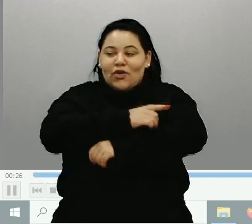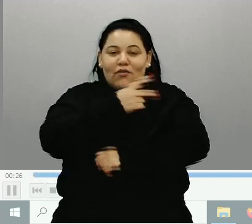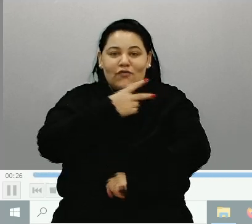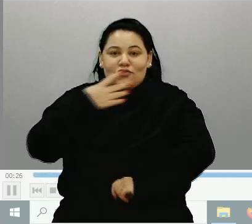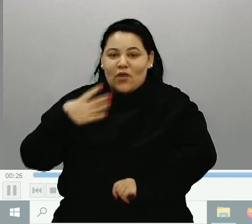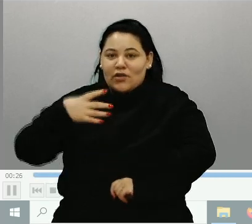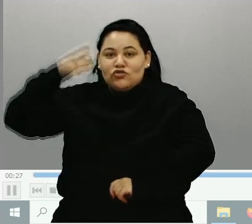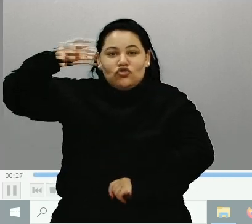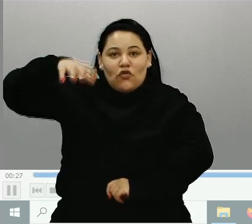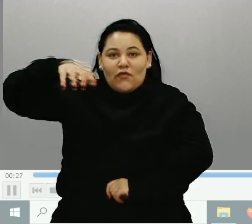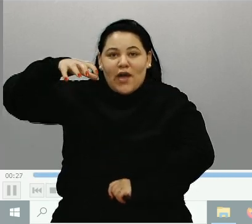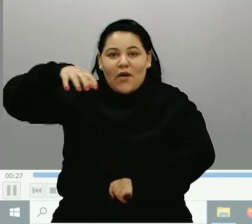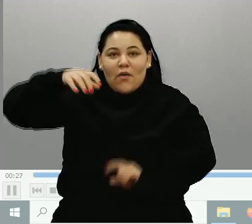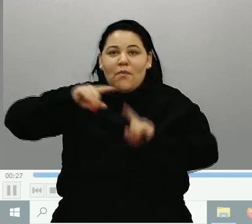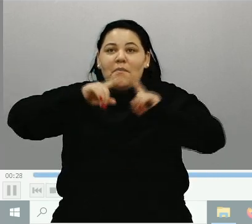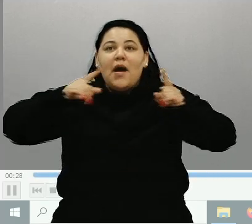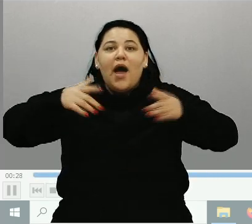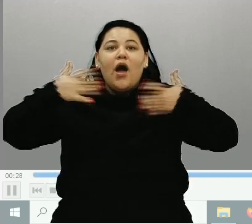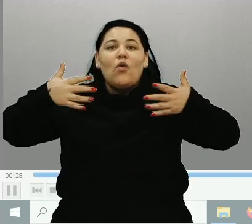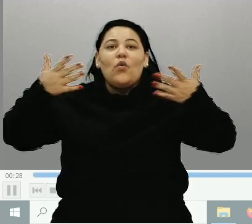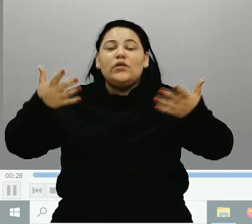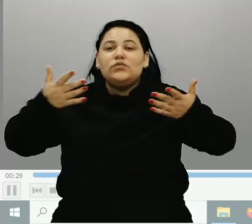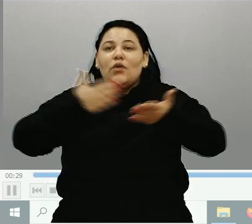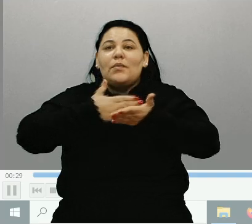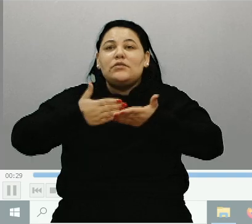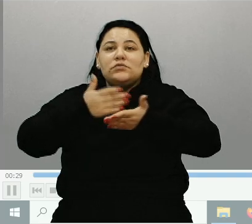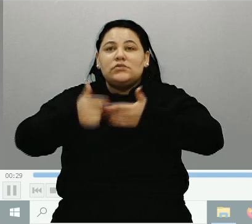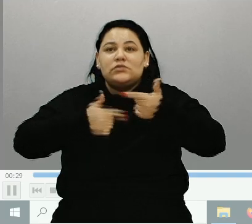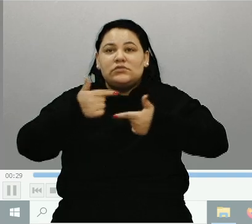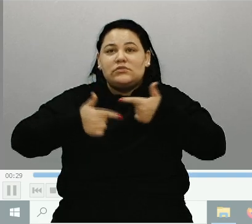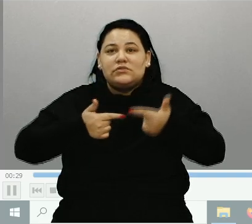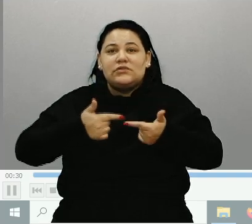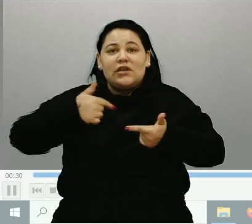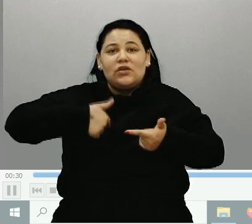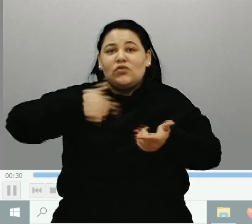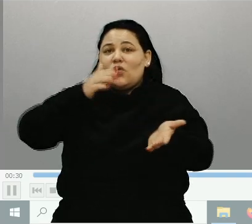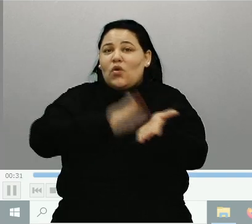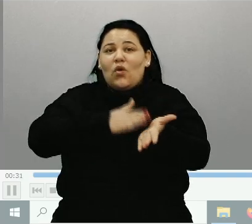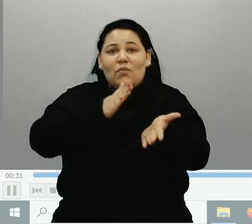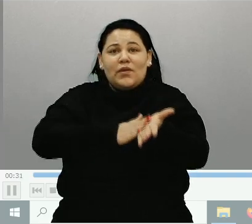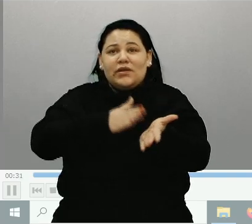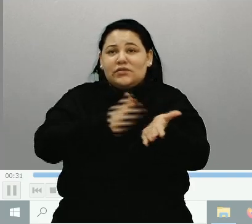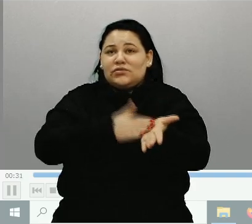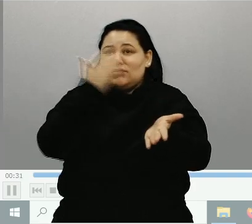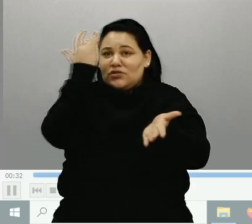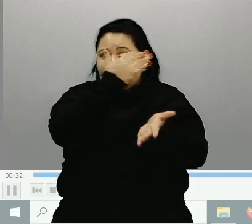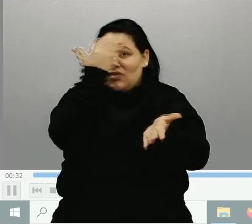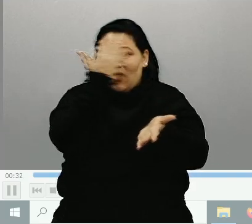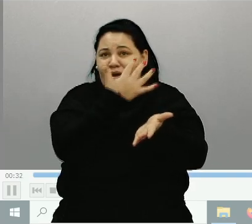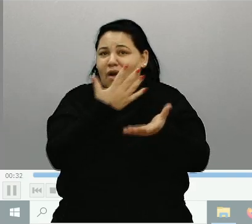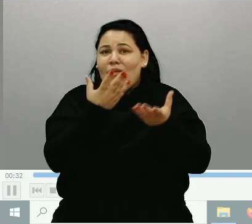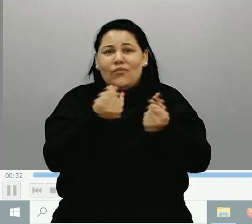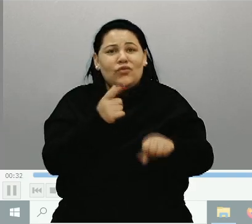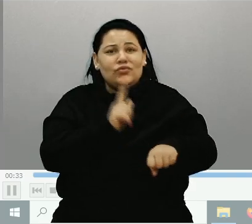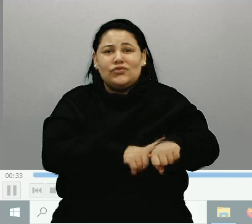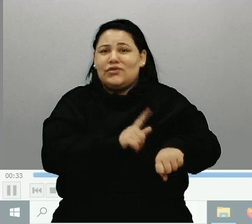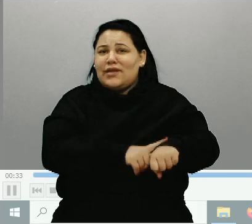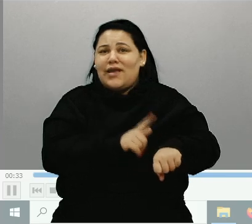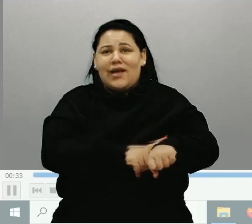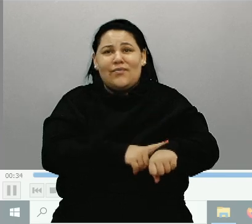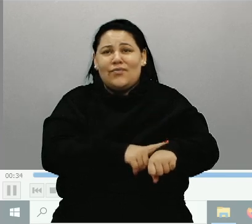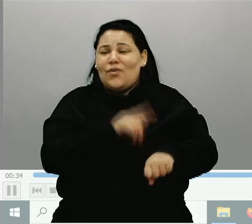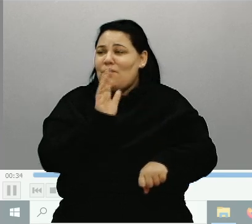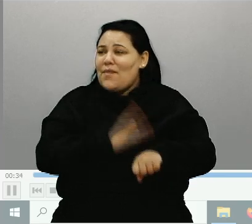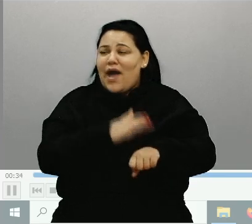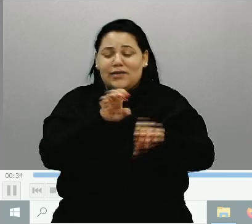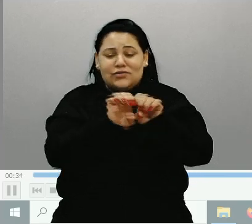Choveu. Mas quando vai iniciar a força-tarefa? Eu venho cobrando do prefeito há muito tempo. Mais estrutura para a Secretaria de